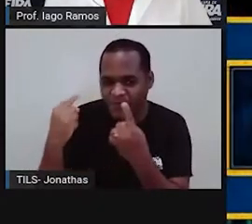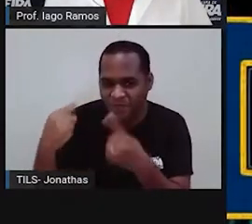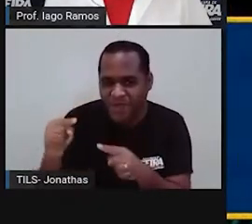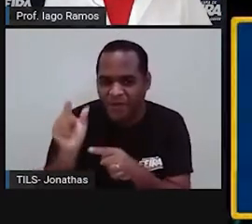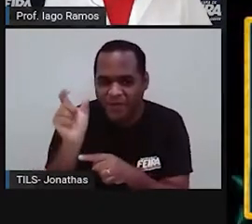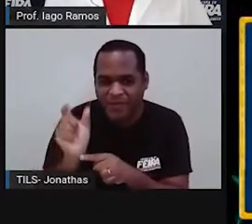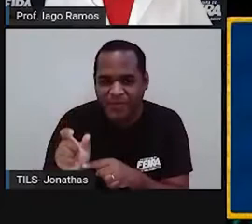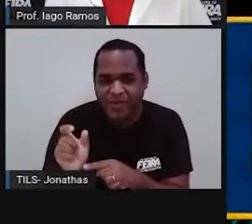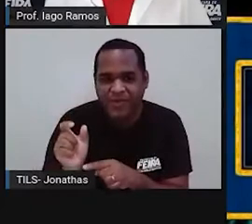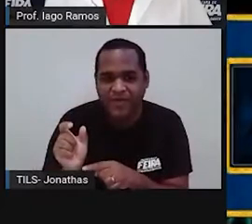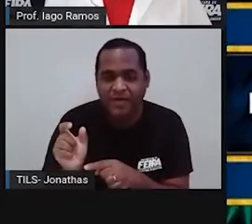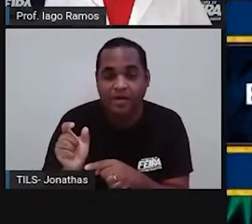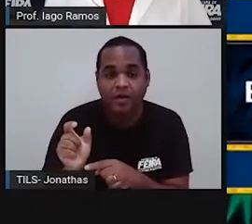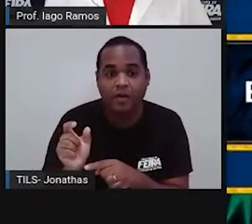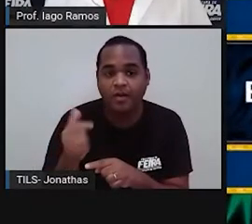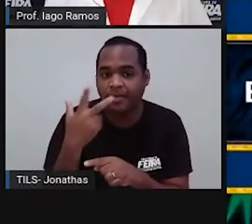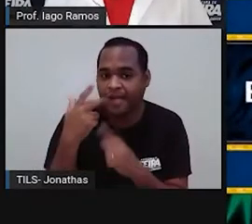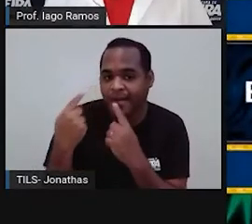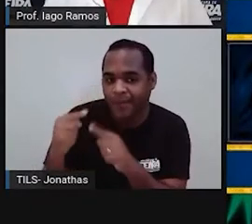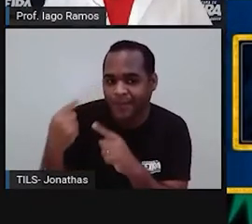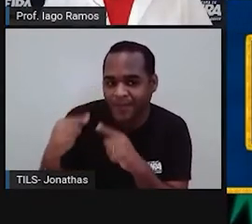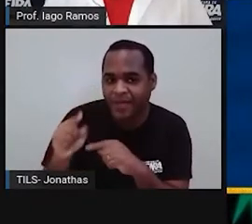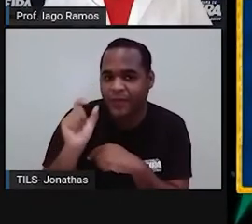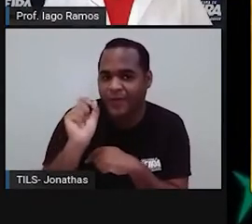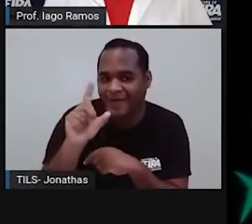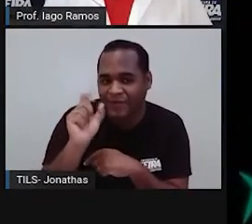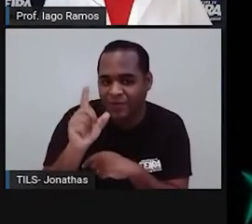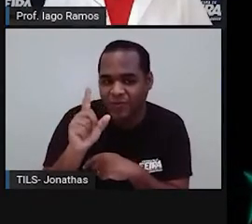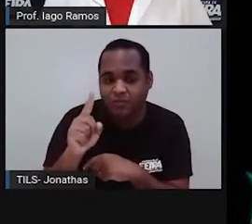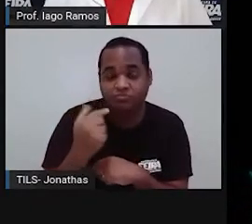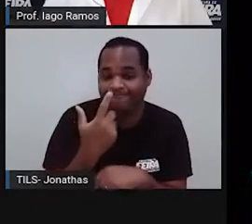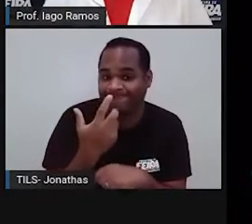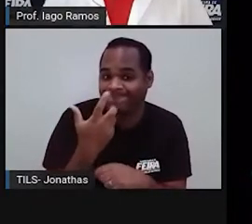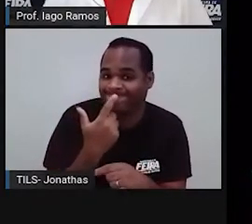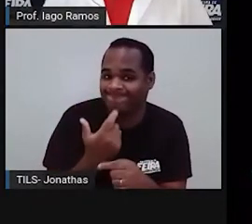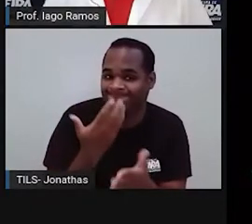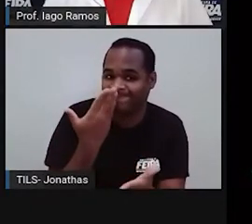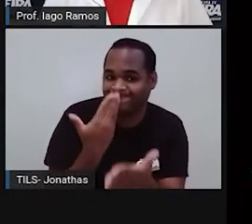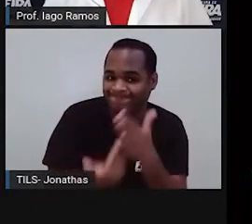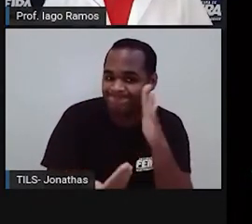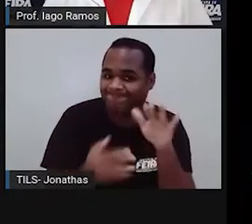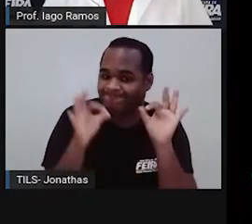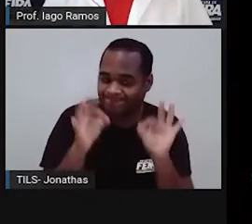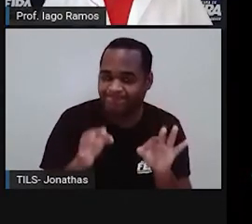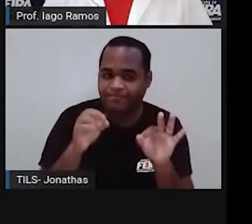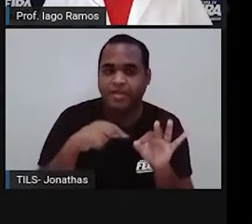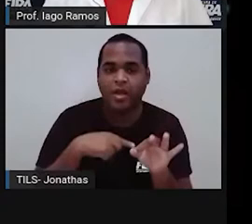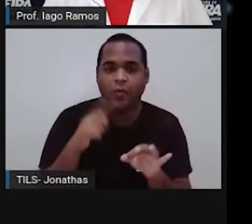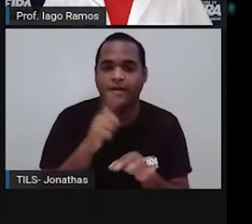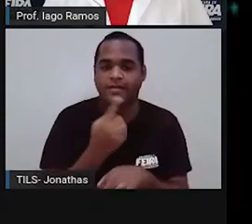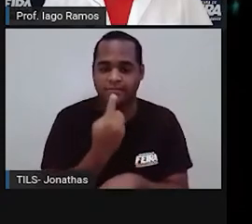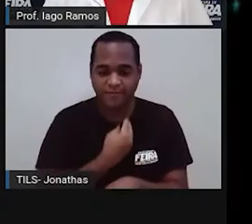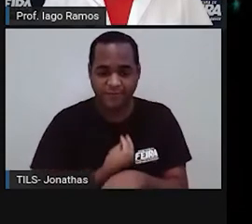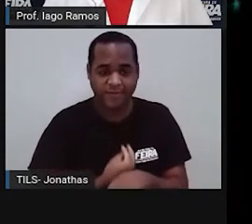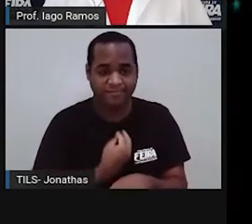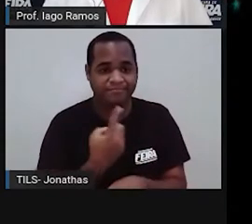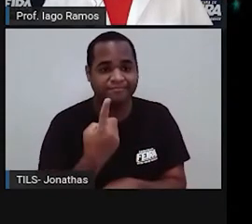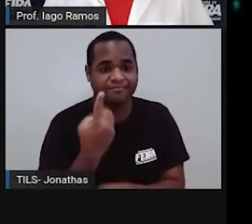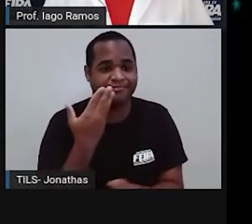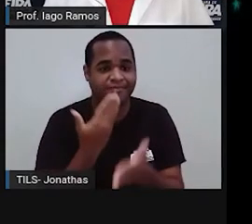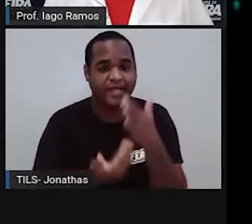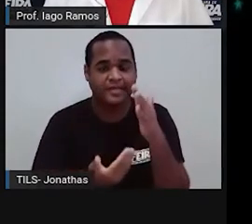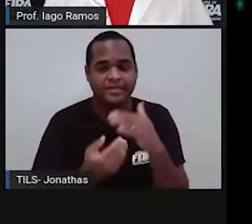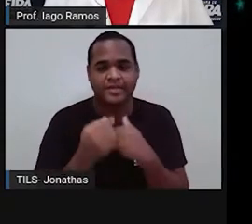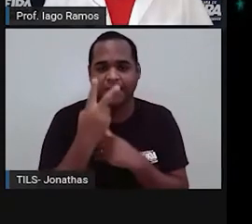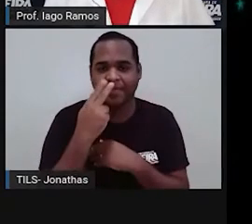estão aí te caçando. Olha só. Se você bater neles, você vai perder uma vidazinha. Aqueles três